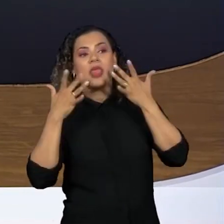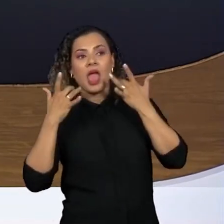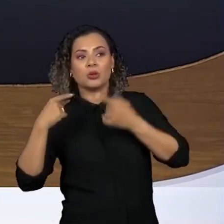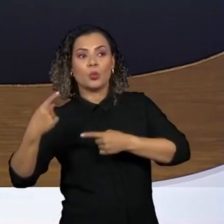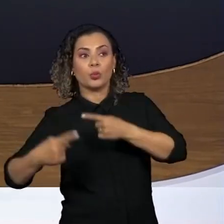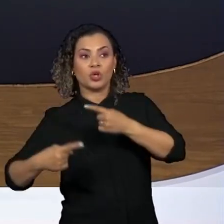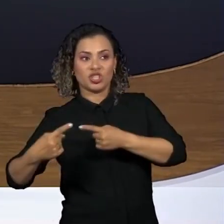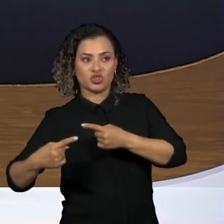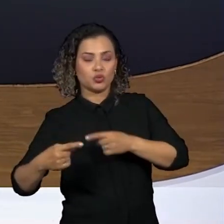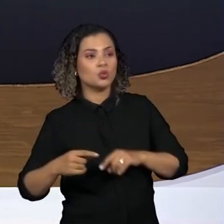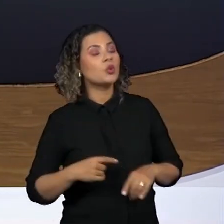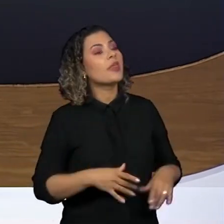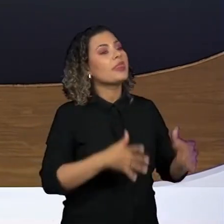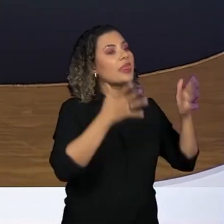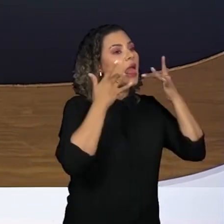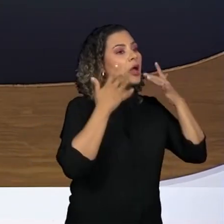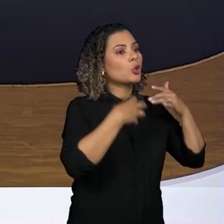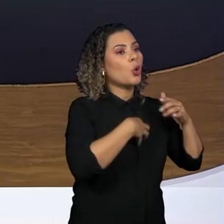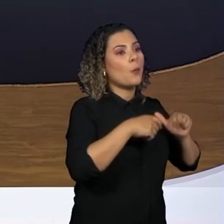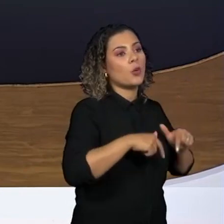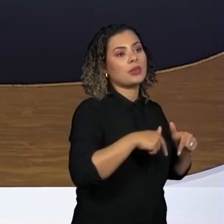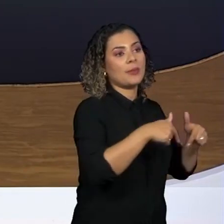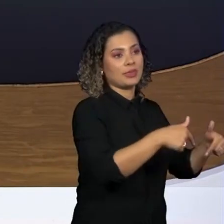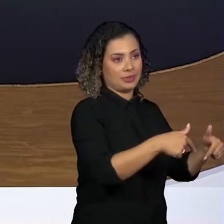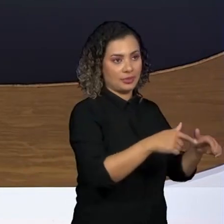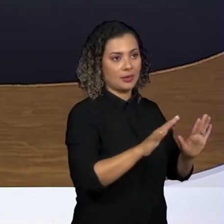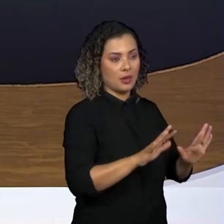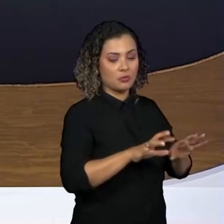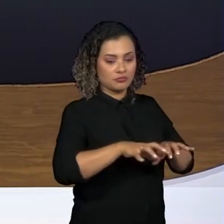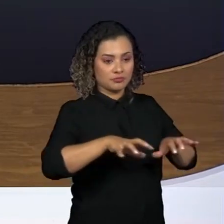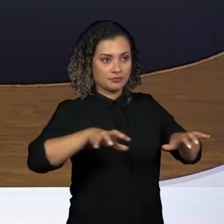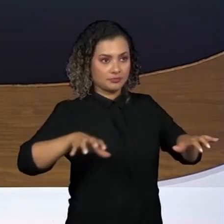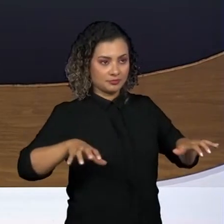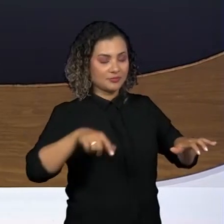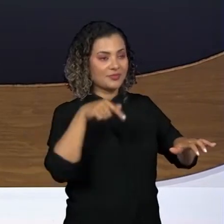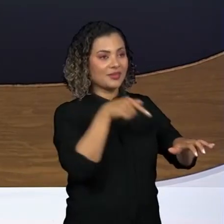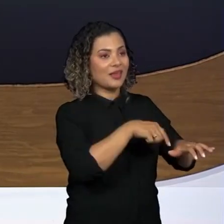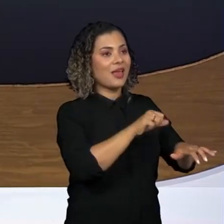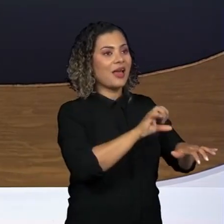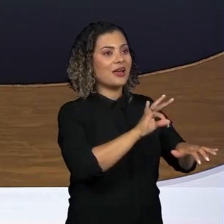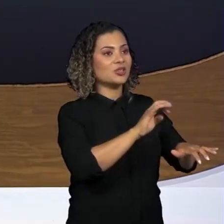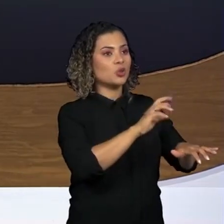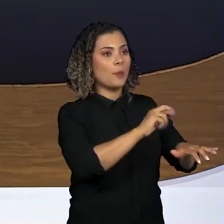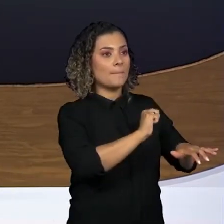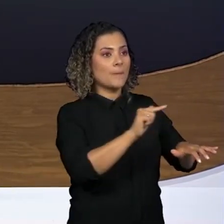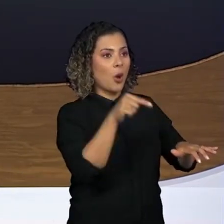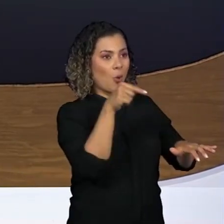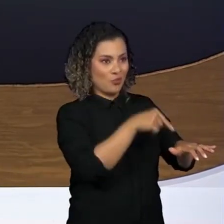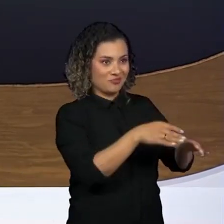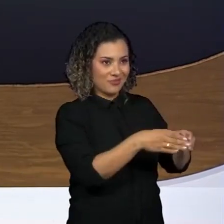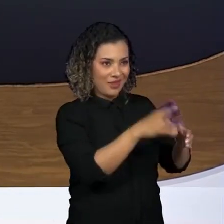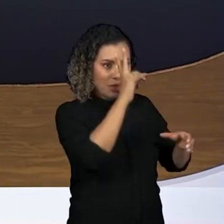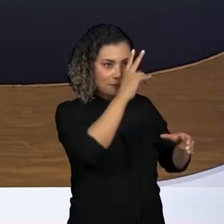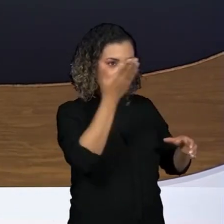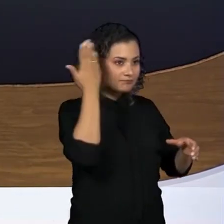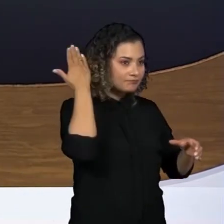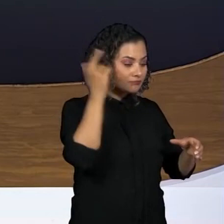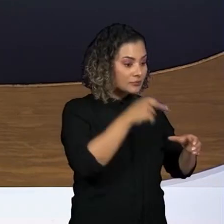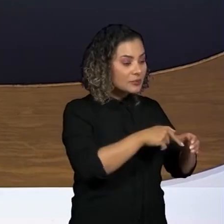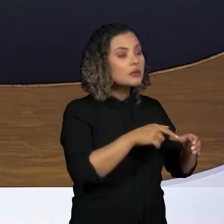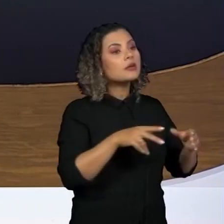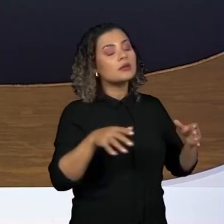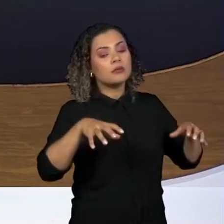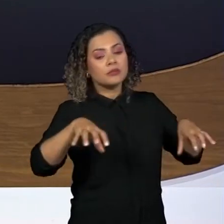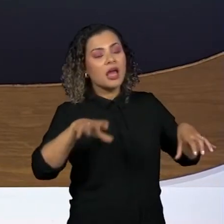chama de teatro comportamental, que seria mais ou menos a ideia do Asdruba. Você até diz que a censura não entendia algumas das